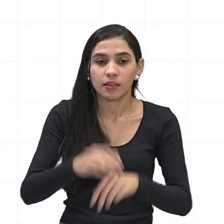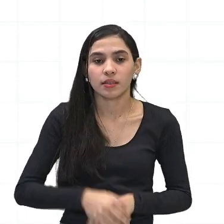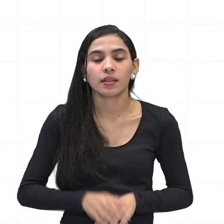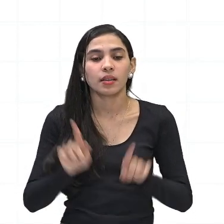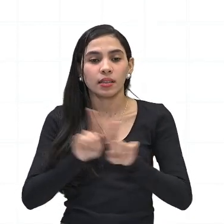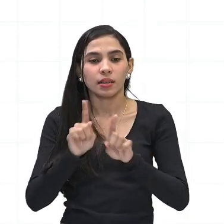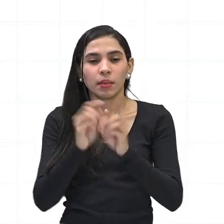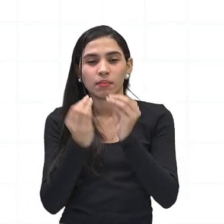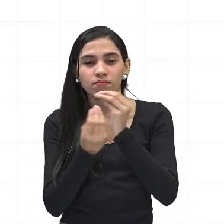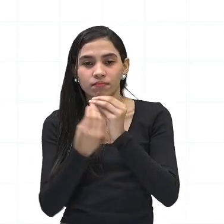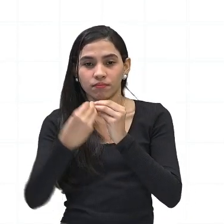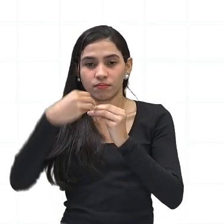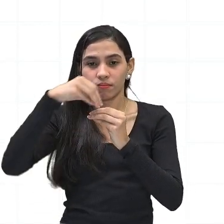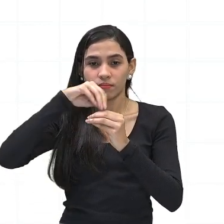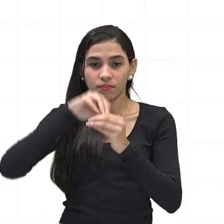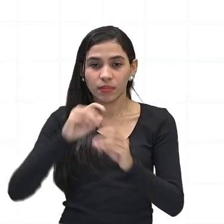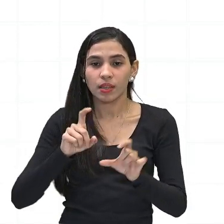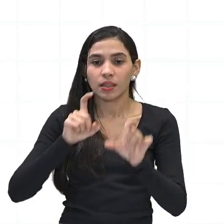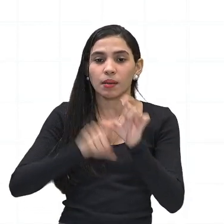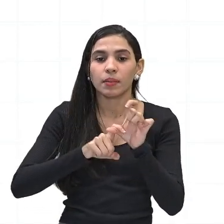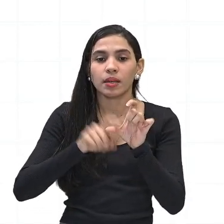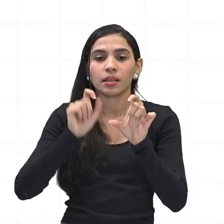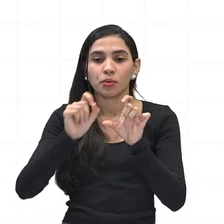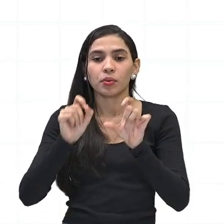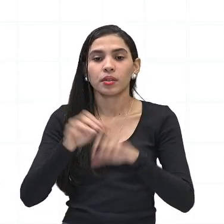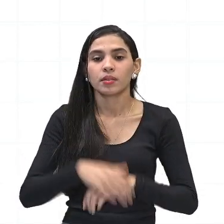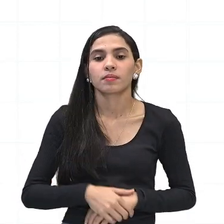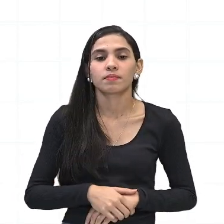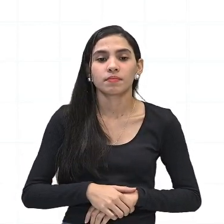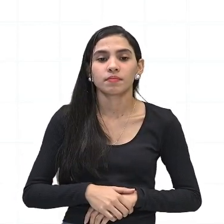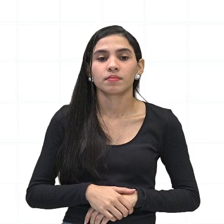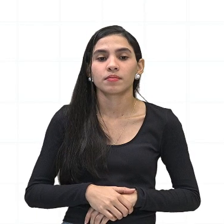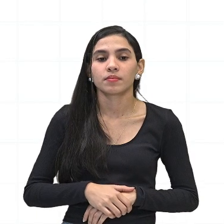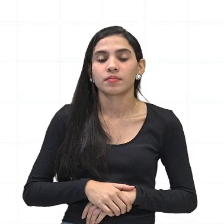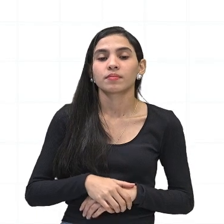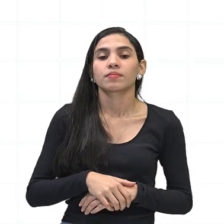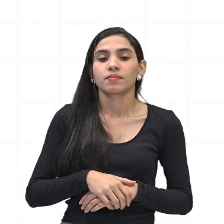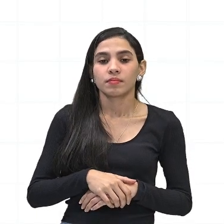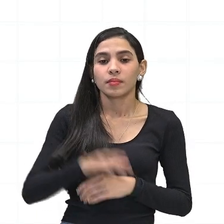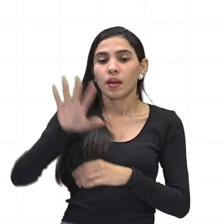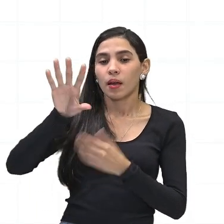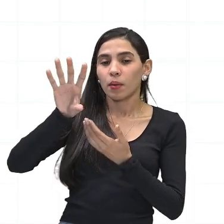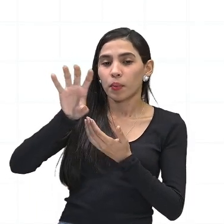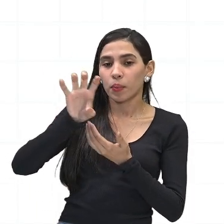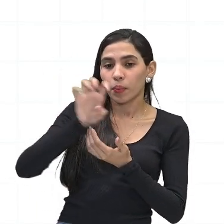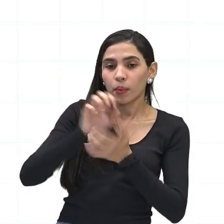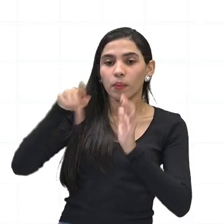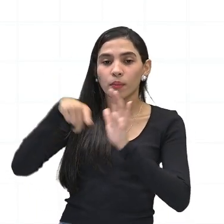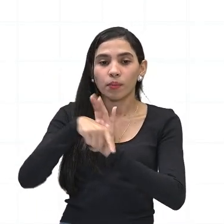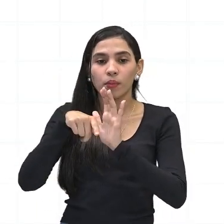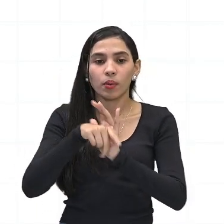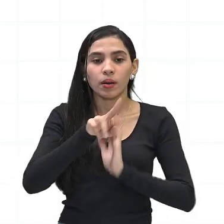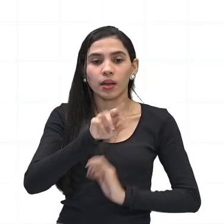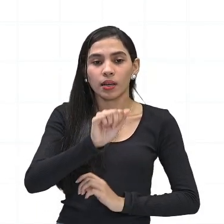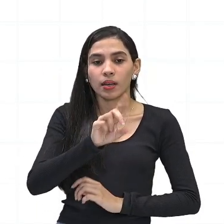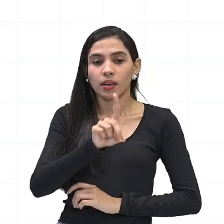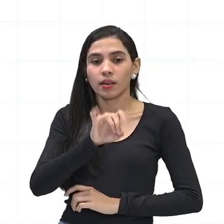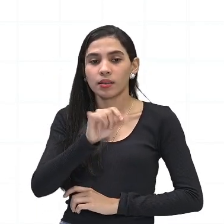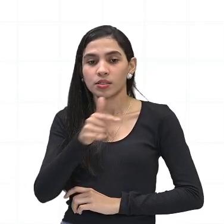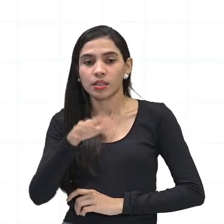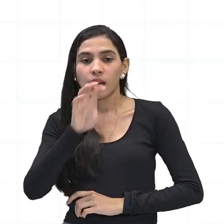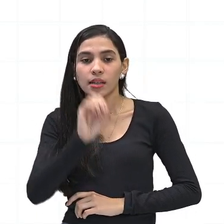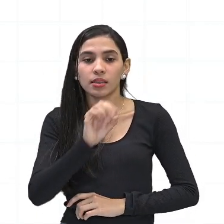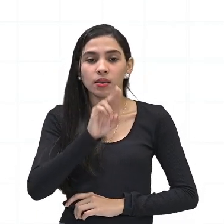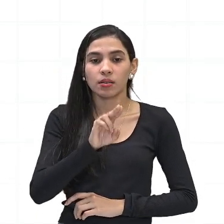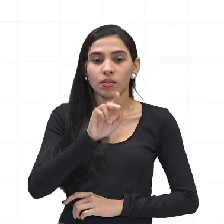-organismos dependem da filtragem eficaz da radiação ultravioleta